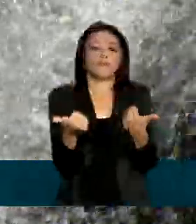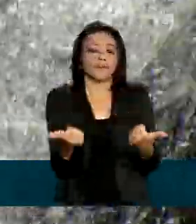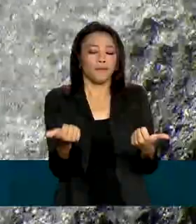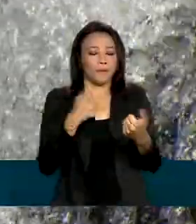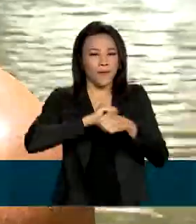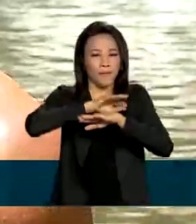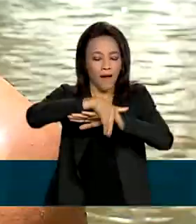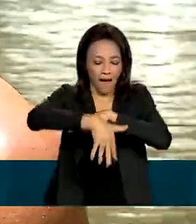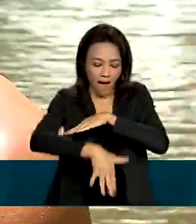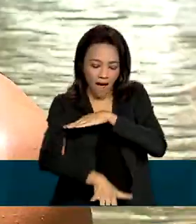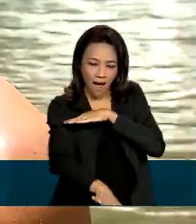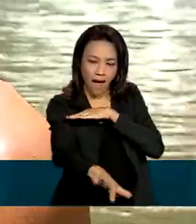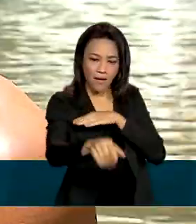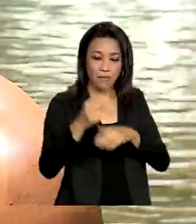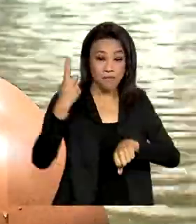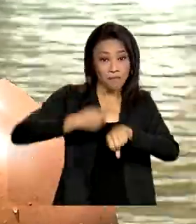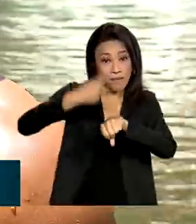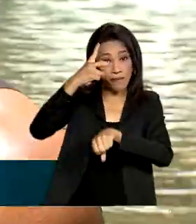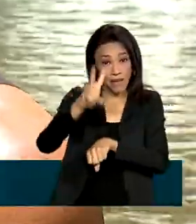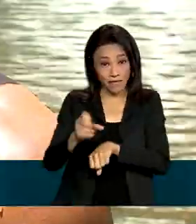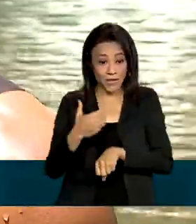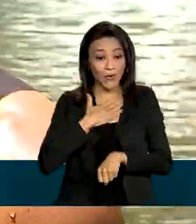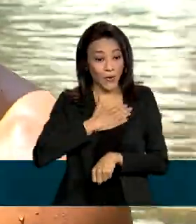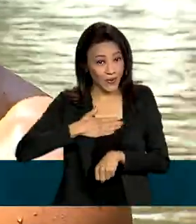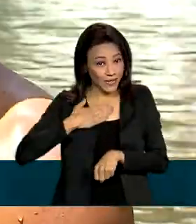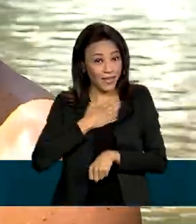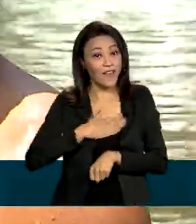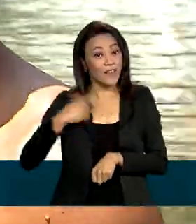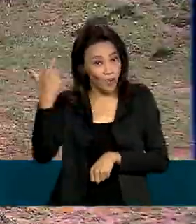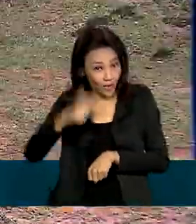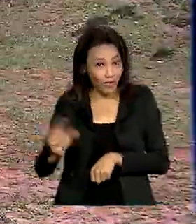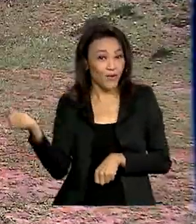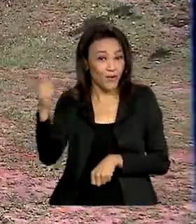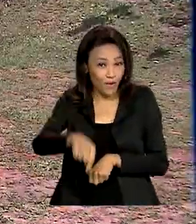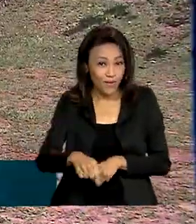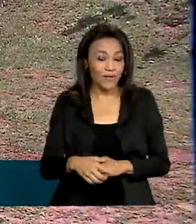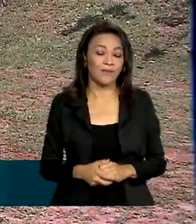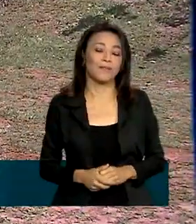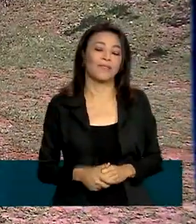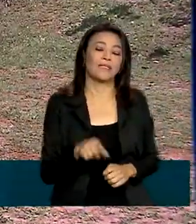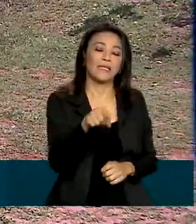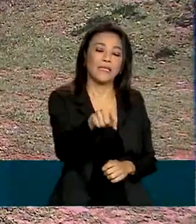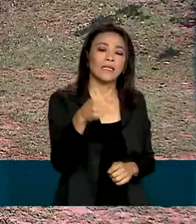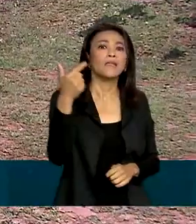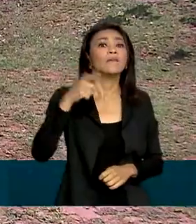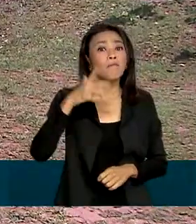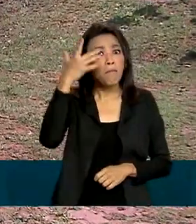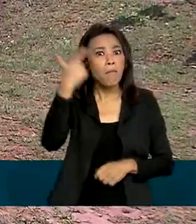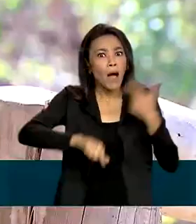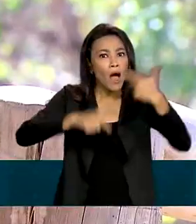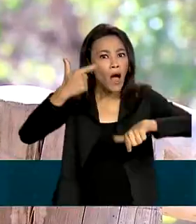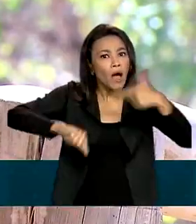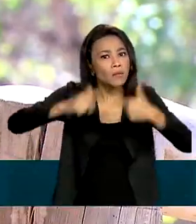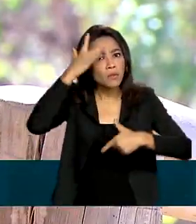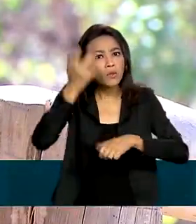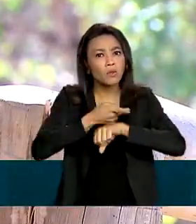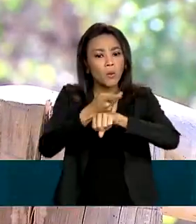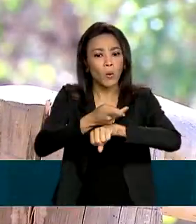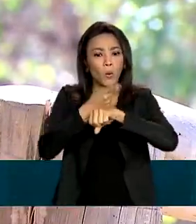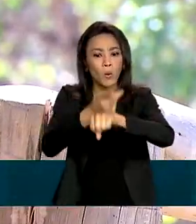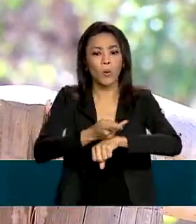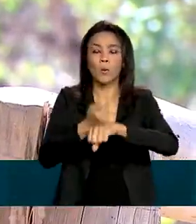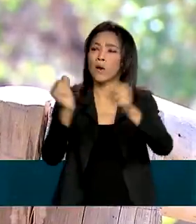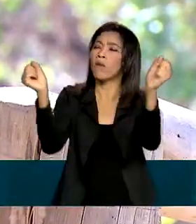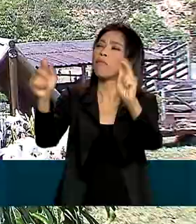cachoeira. Primeira vez que eu venho aqui, gostei bastante, vou voltar com certeza. E cada vez mais pessoas buscam a paz